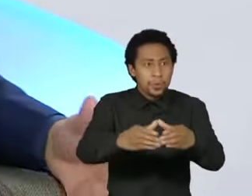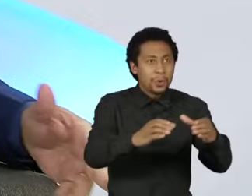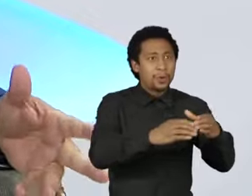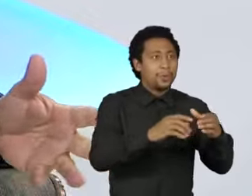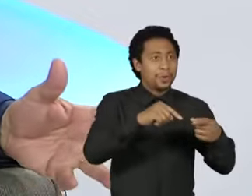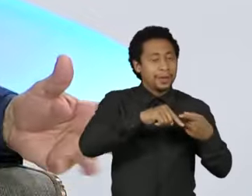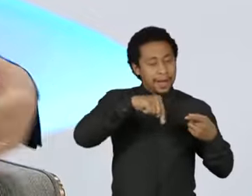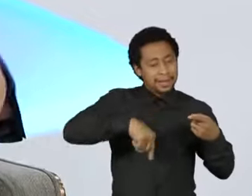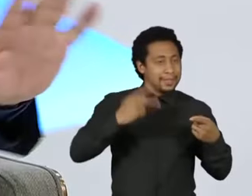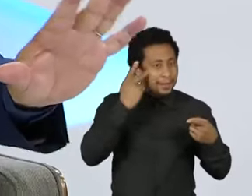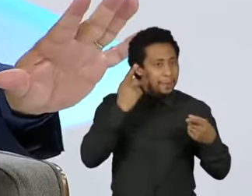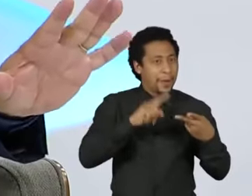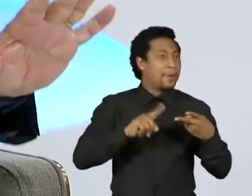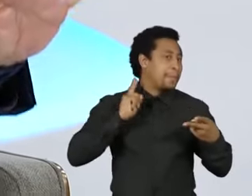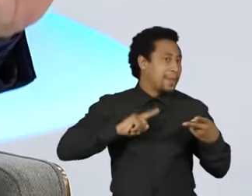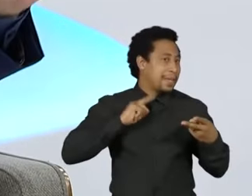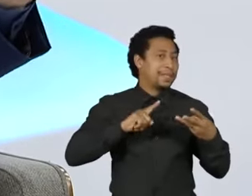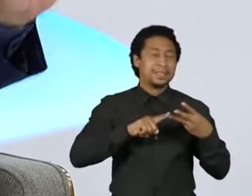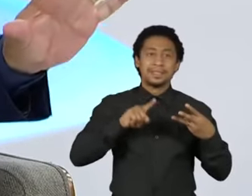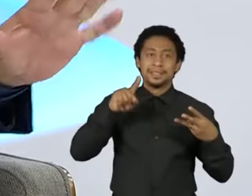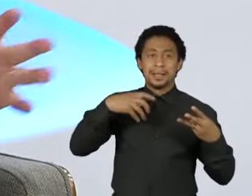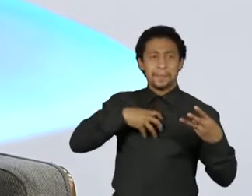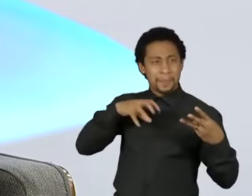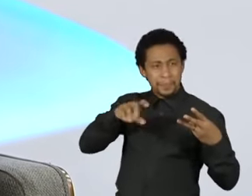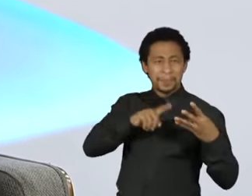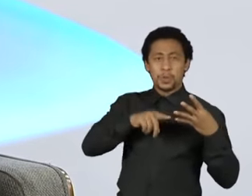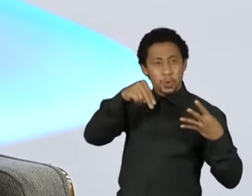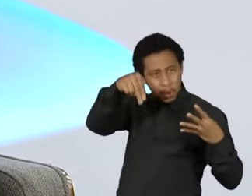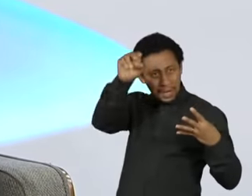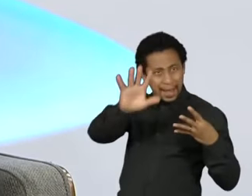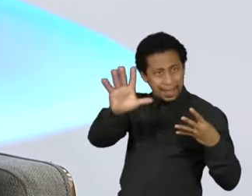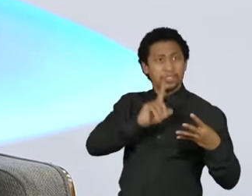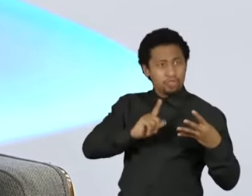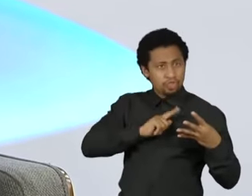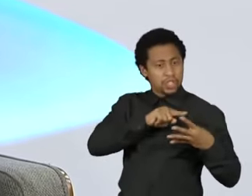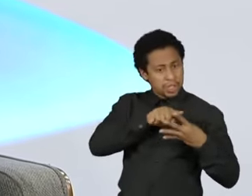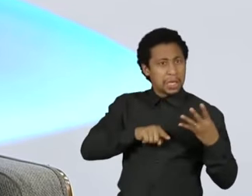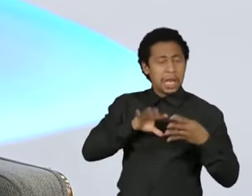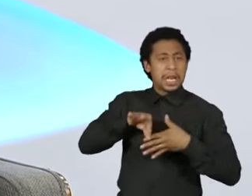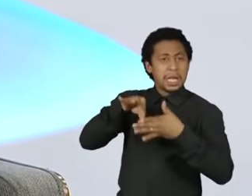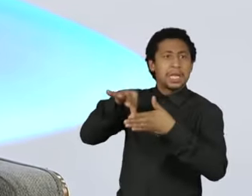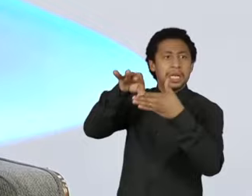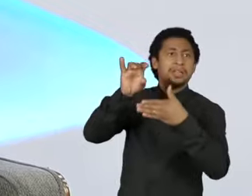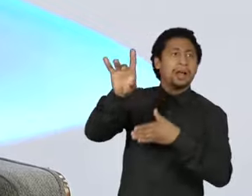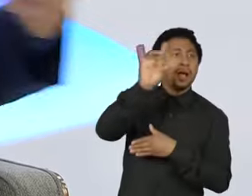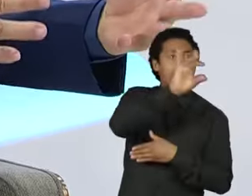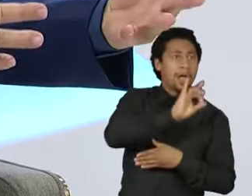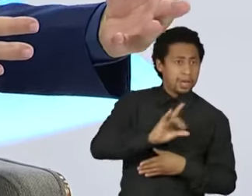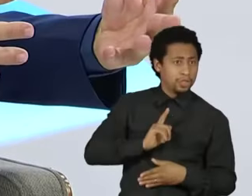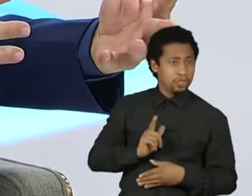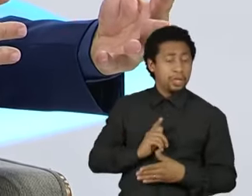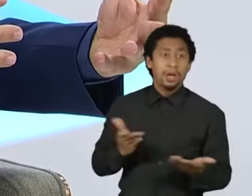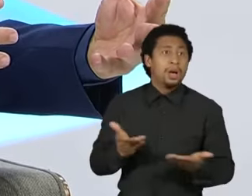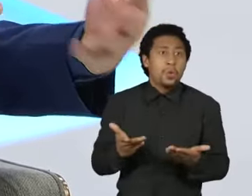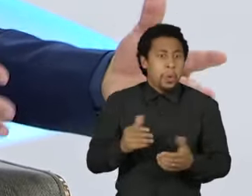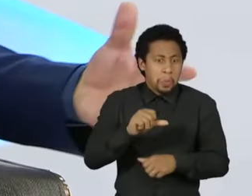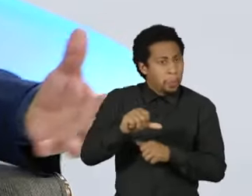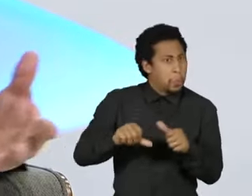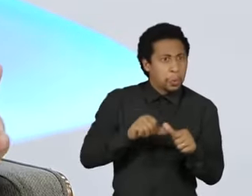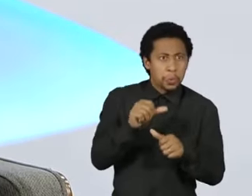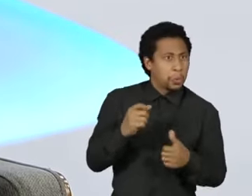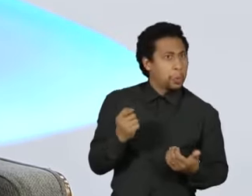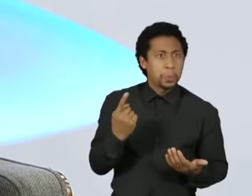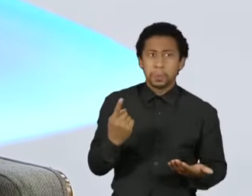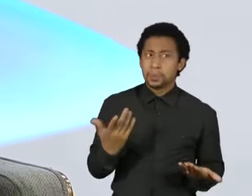no Nordeste, Bahia. Hoje não. Hoje tem um vazio de liderança. Então, assim, eu valorizo muito movimentos como o movimento do